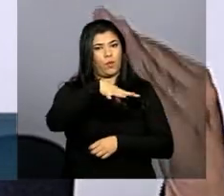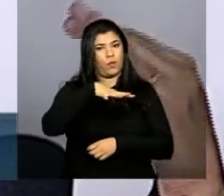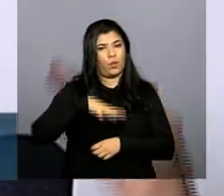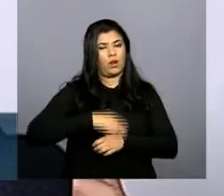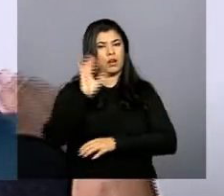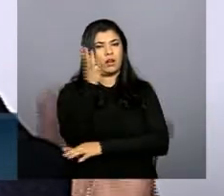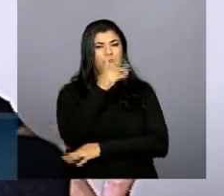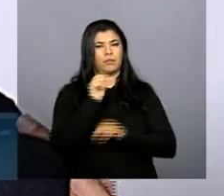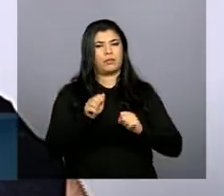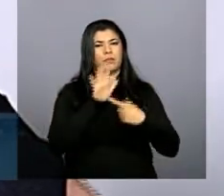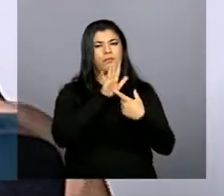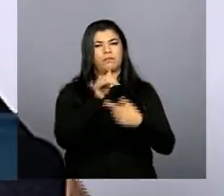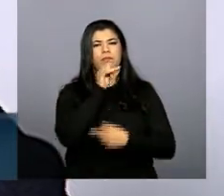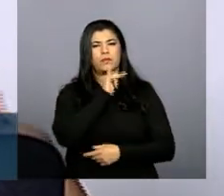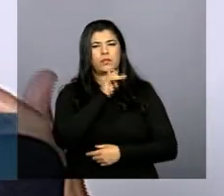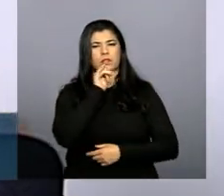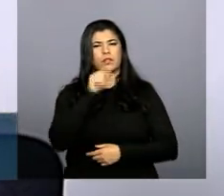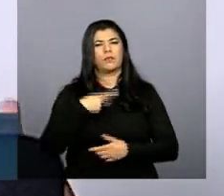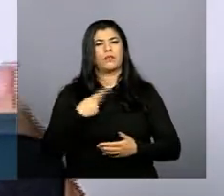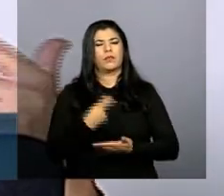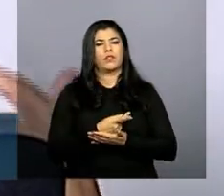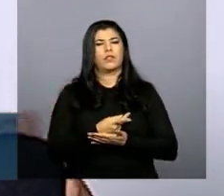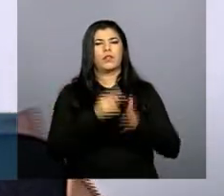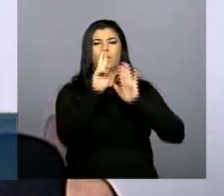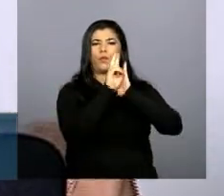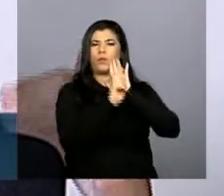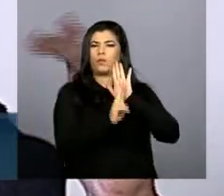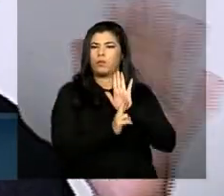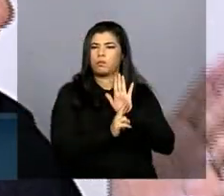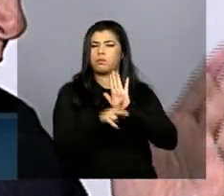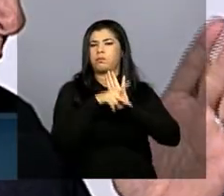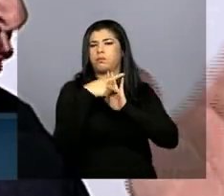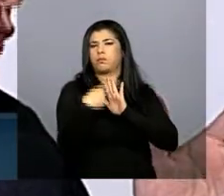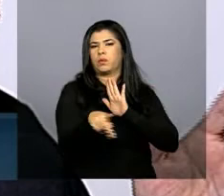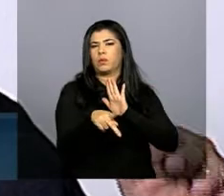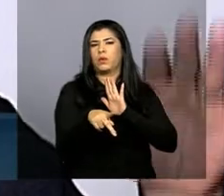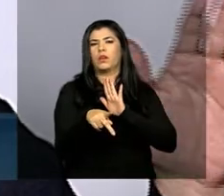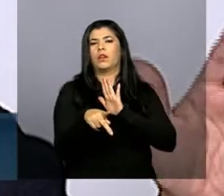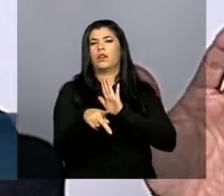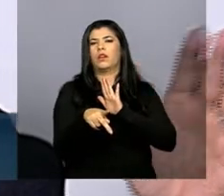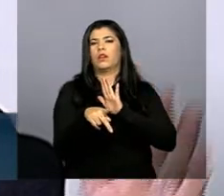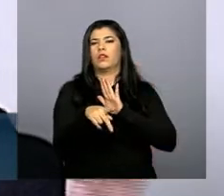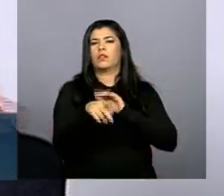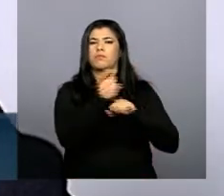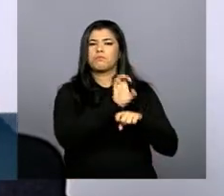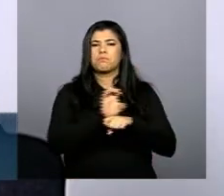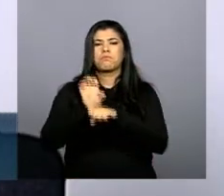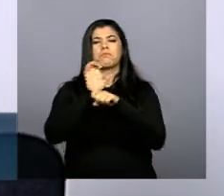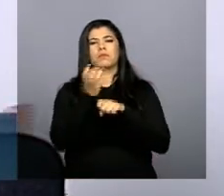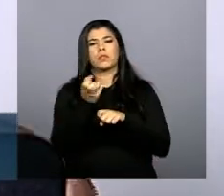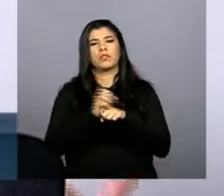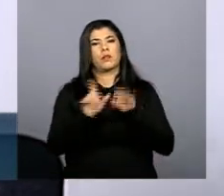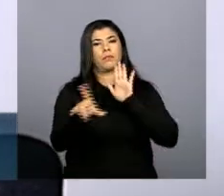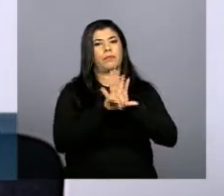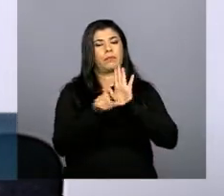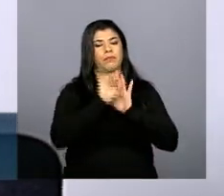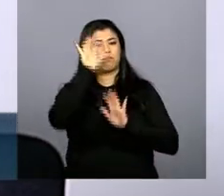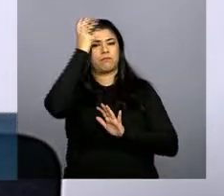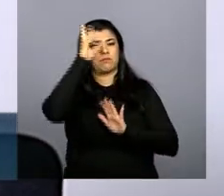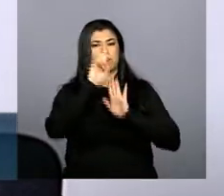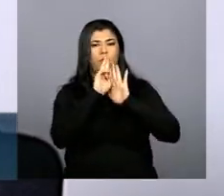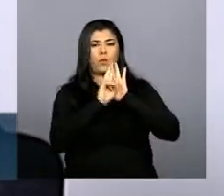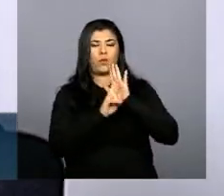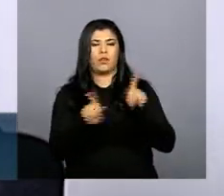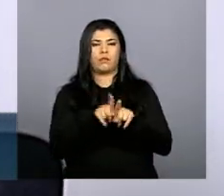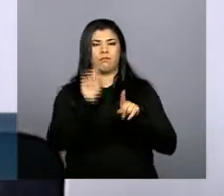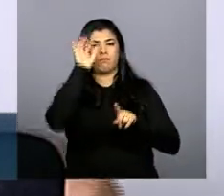exemplos de situações que os regimentos que as estruturas estaduais quer por lei quer por resoluções dos conselhos estaduais de